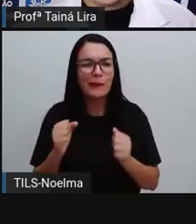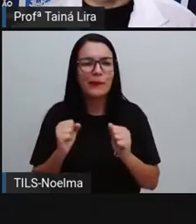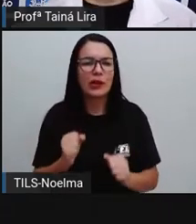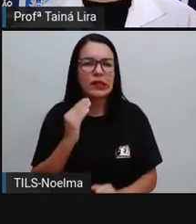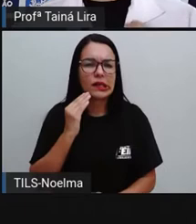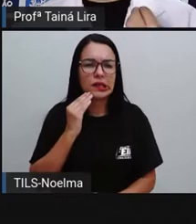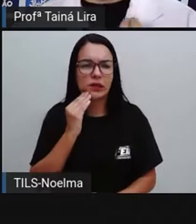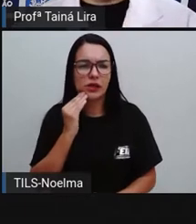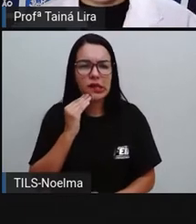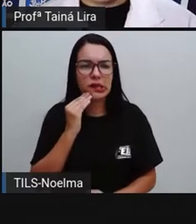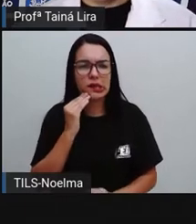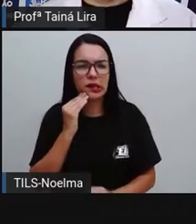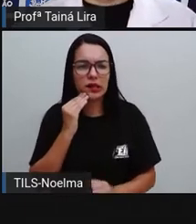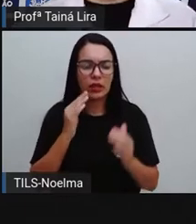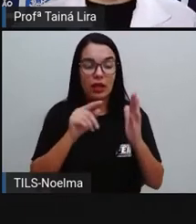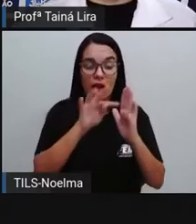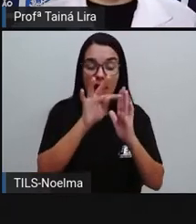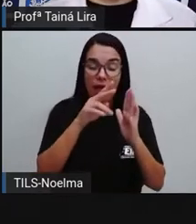Pró?